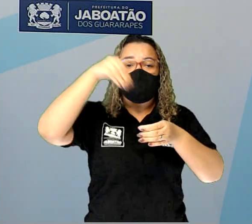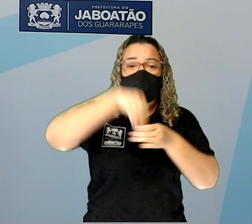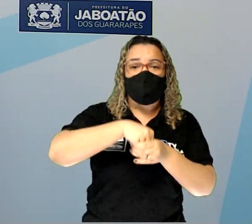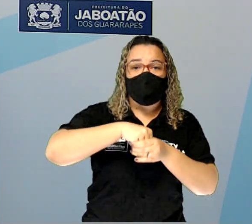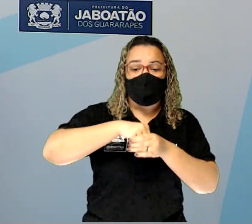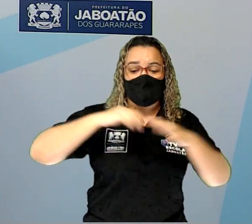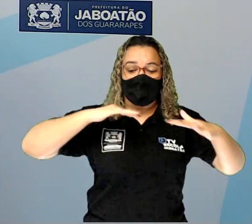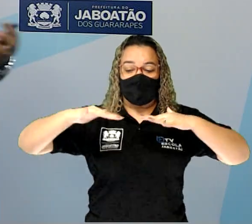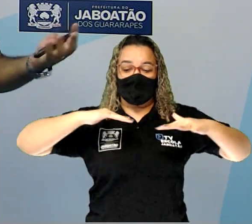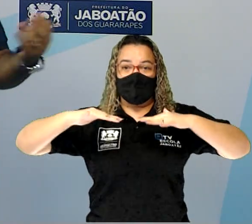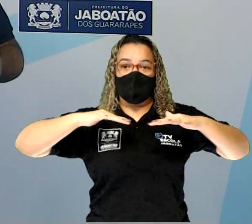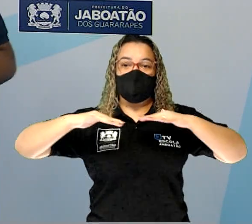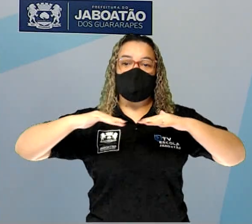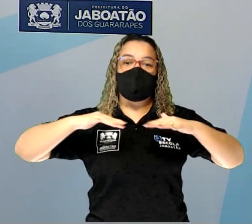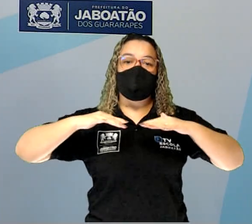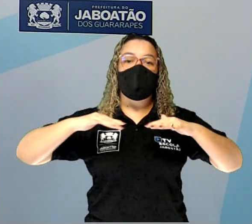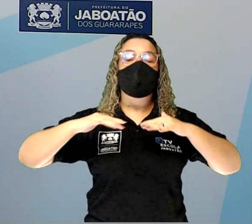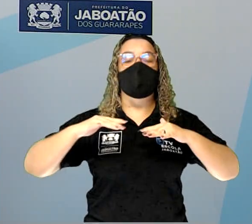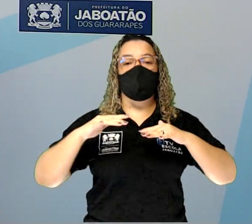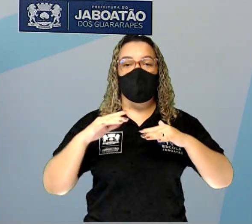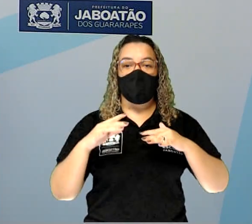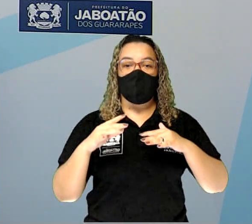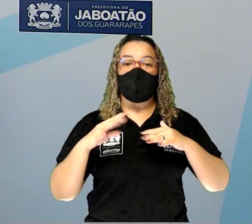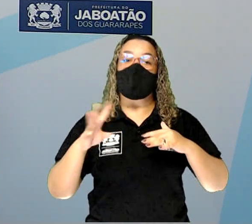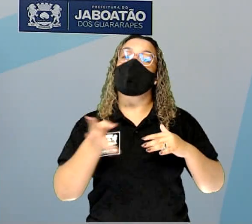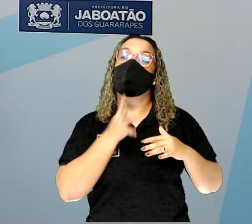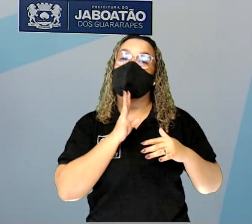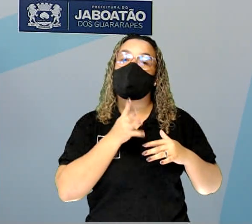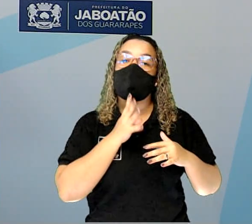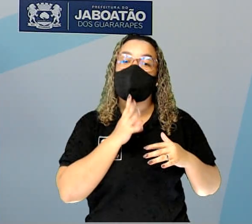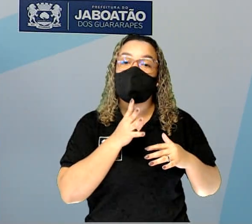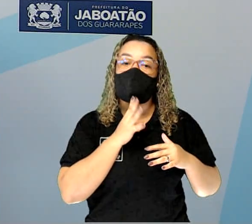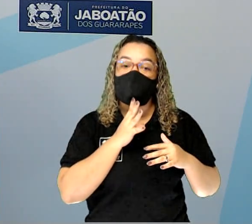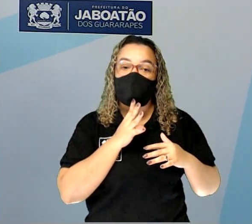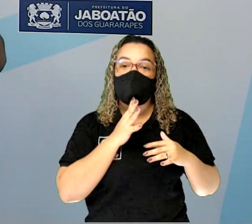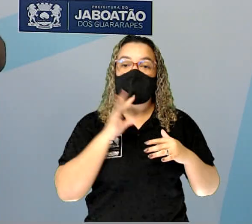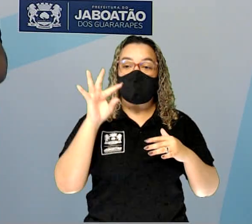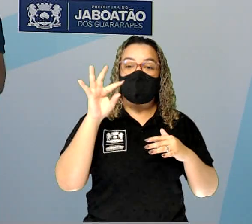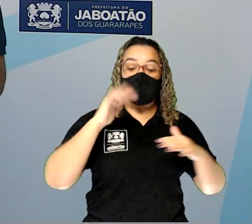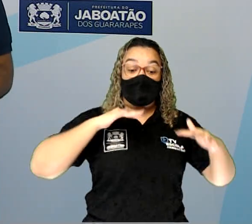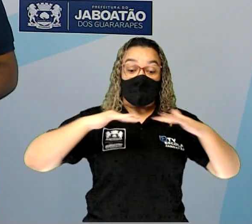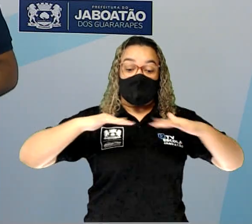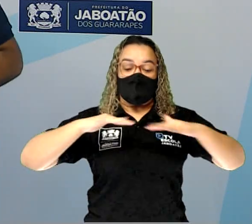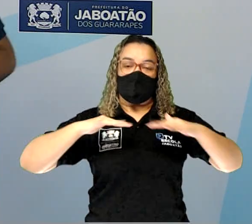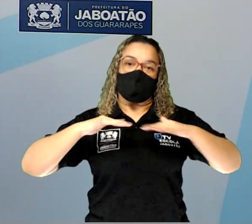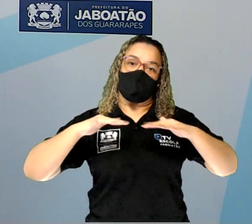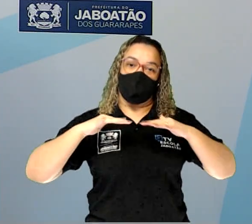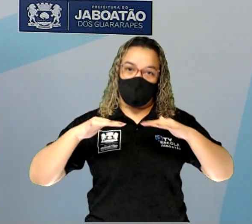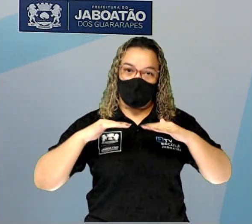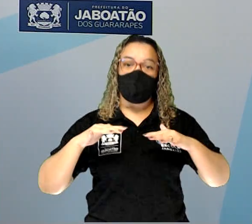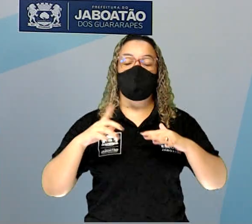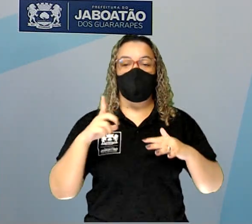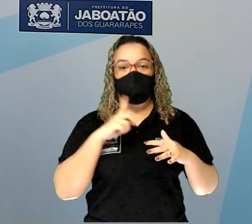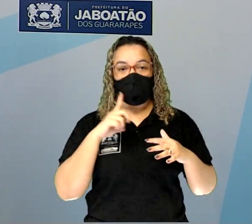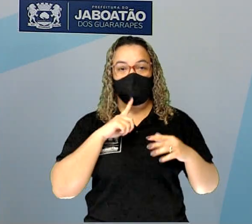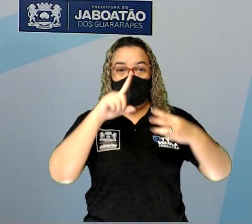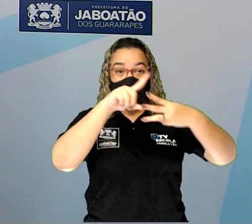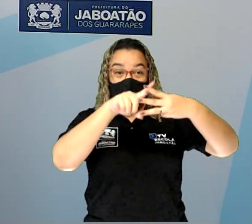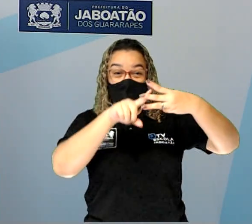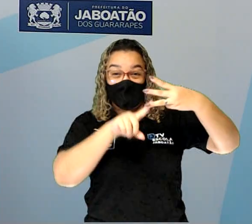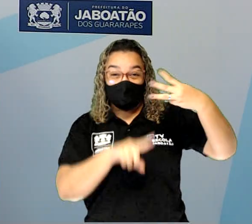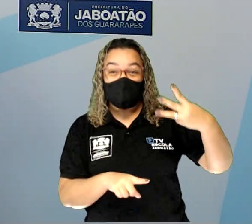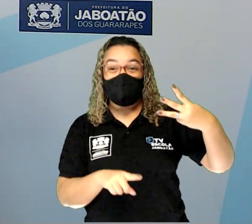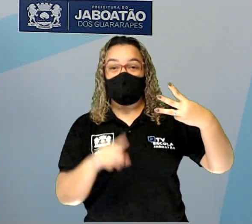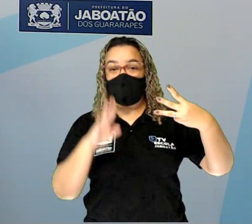abalos sísmicos, conhecidos como terremotos, tá? Então, esses são os agentes